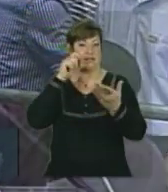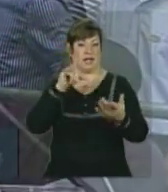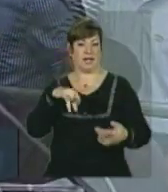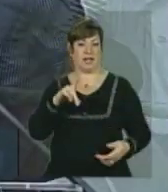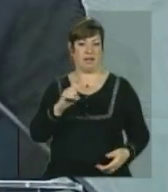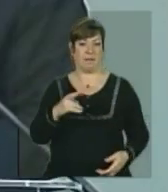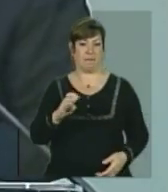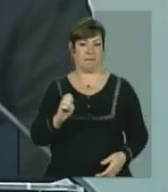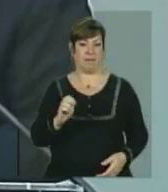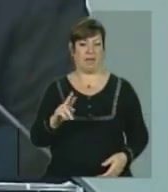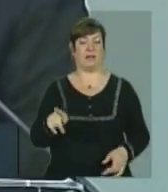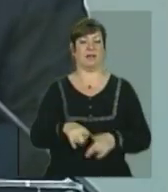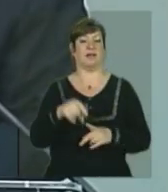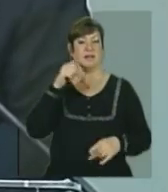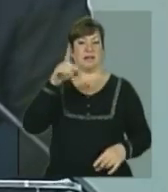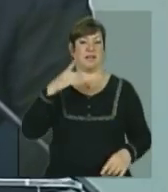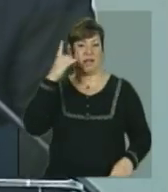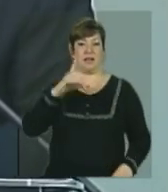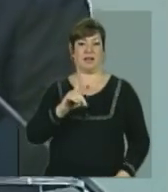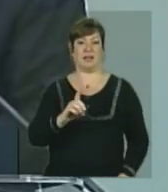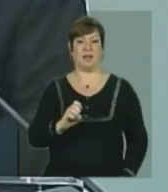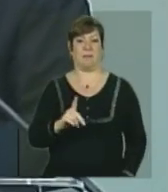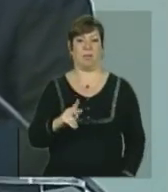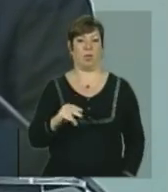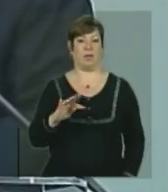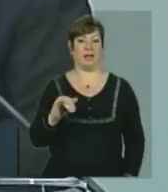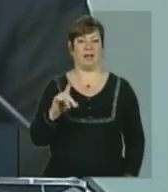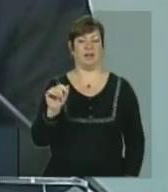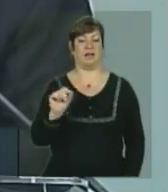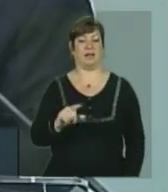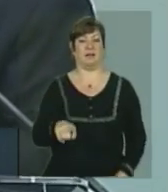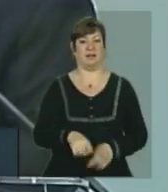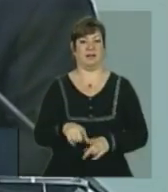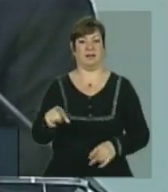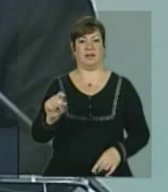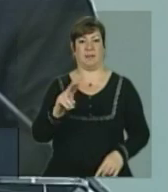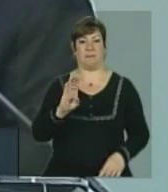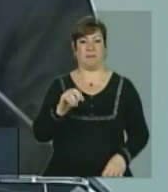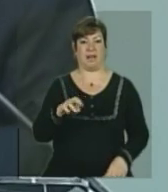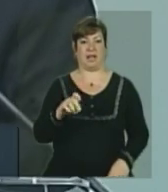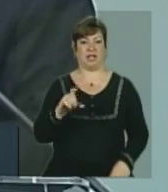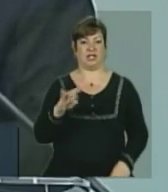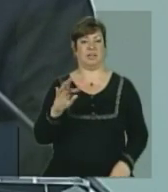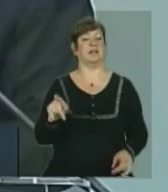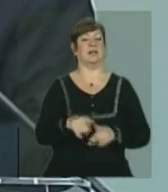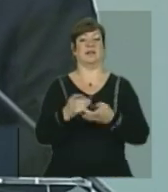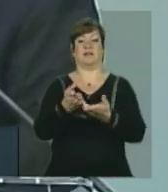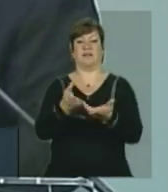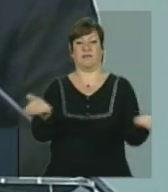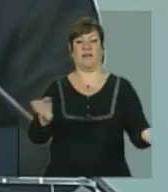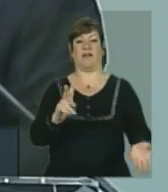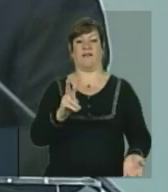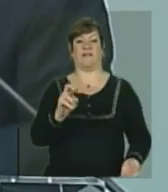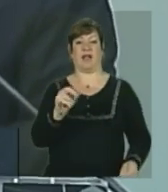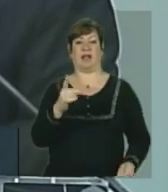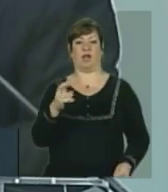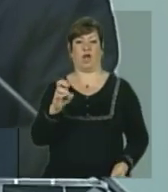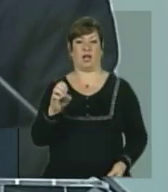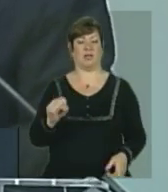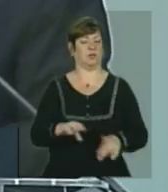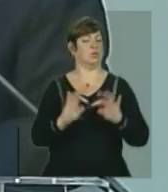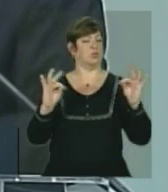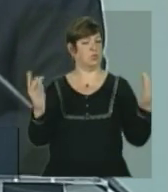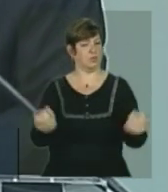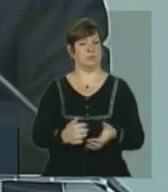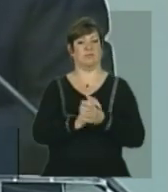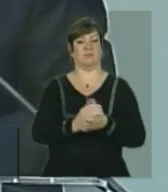Benedita da Silva, o presidente da Câmara, em nome de quem eu cumprimento todos os vereadores aqui presentes, e dizer, Seu Mar, parabéns a você